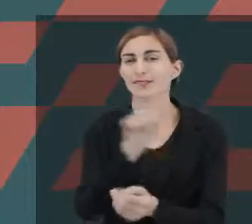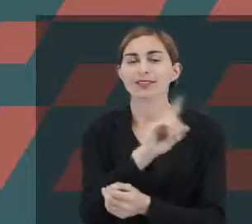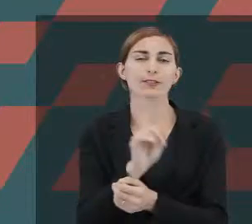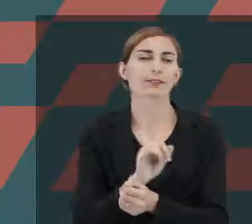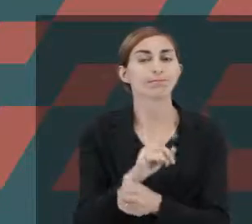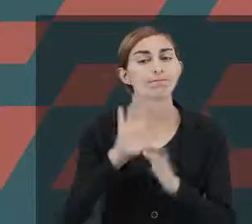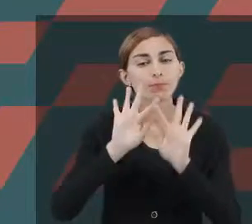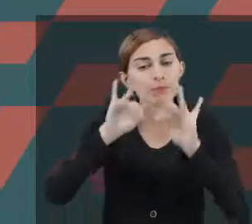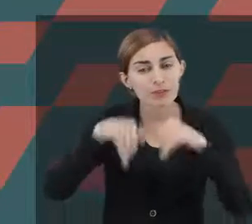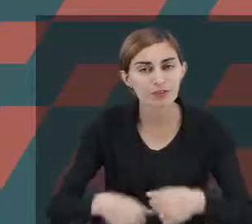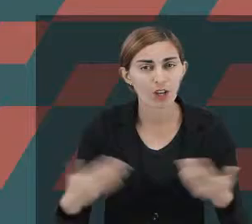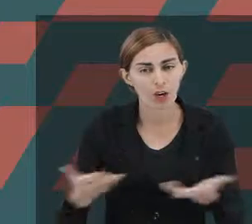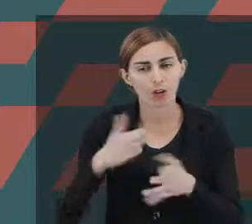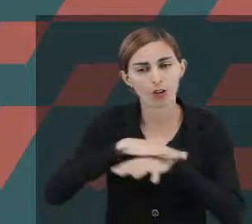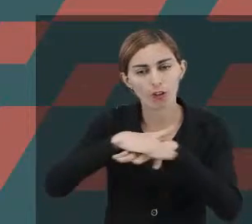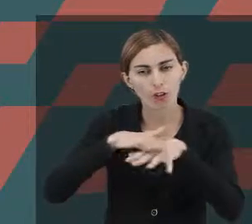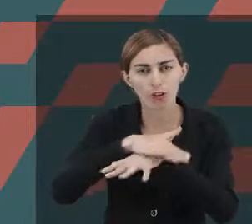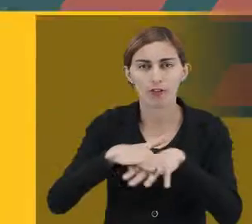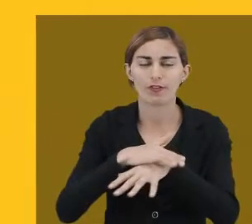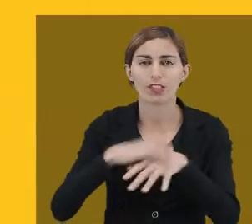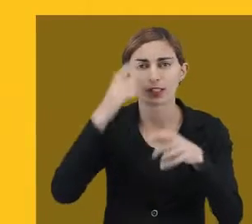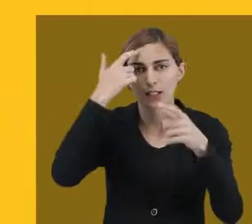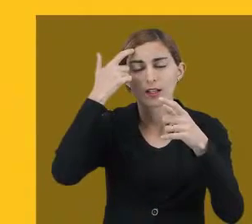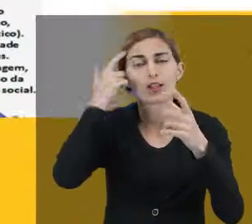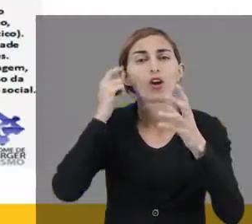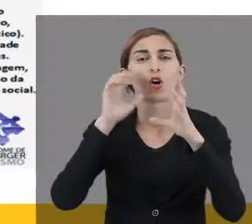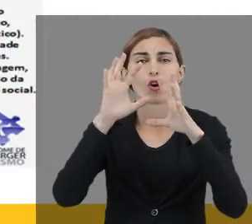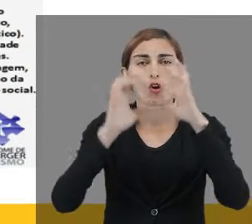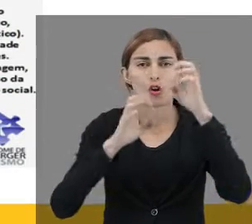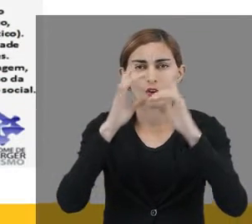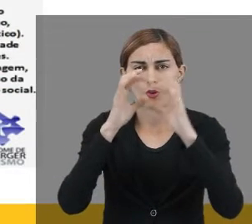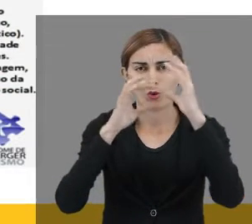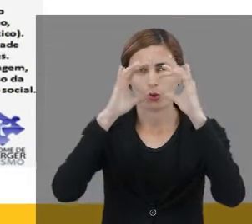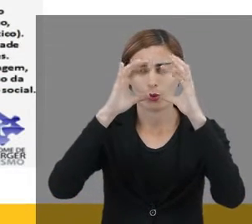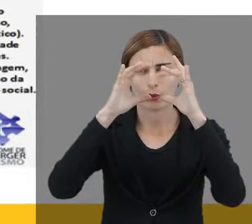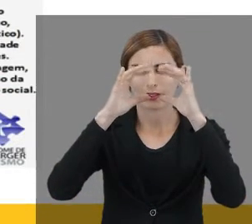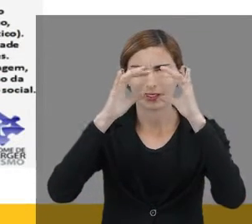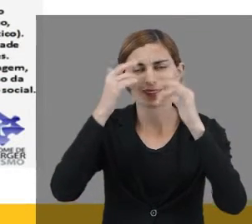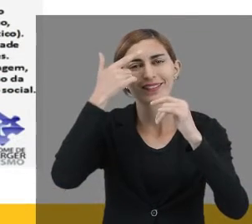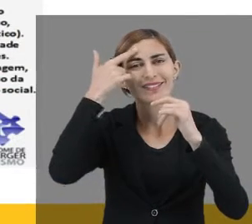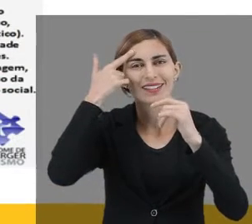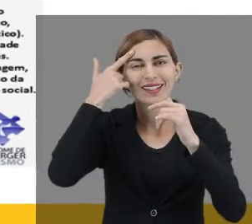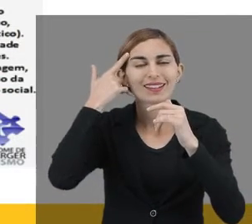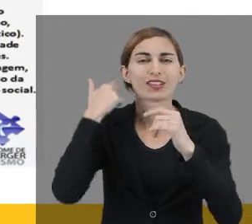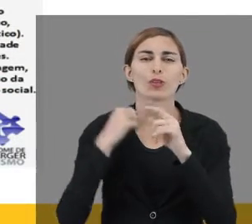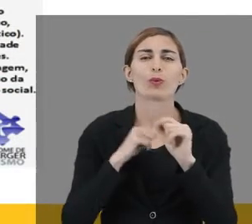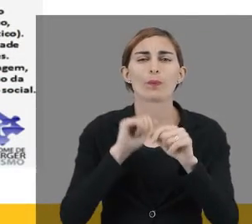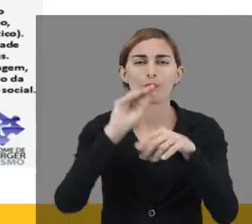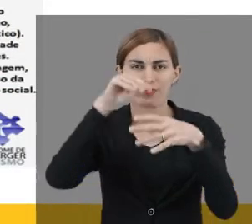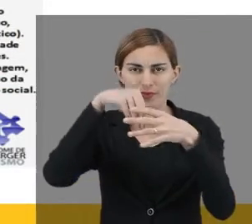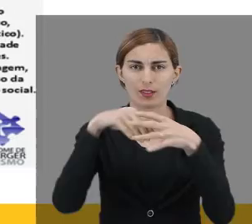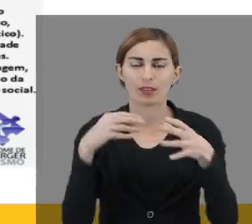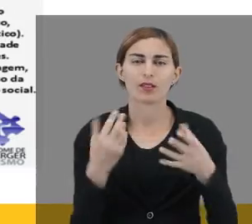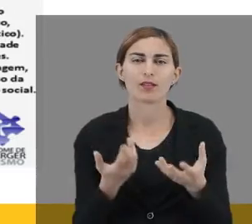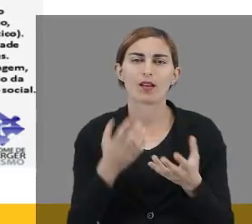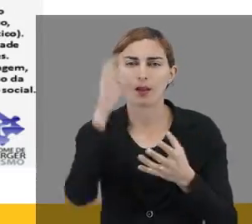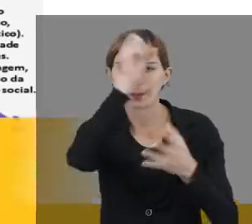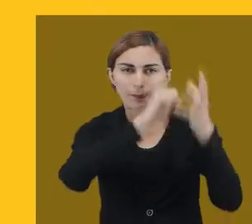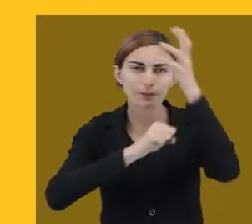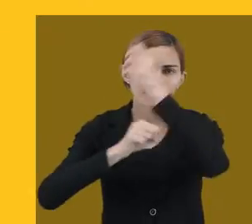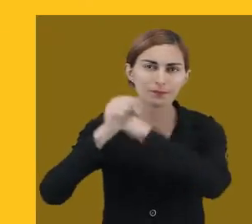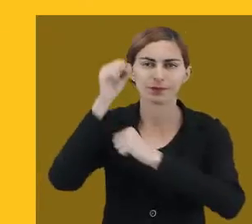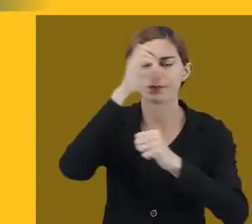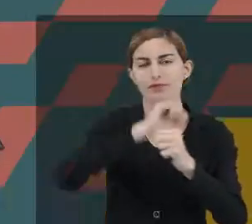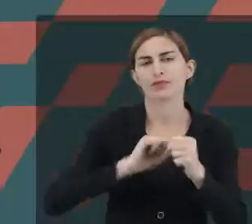E por fim, é que a gente agora vai conversar um pouquinho sobre as funções cognitivas no autismo. Já que cognição está mais atrelada a essa questão de